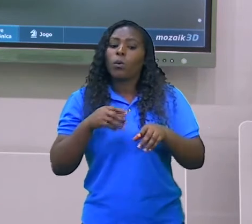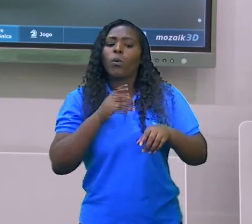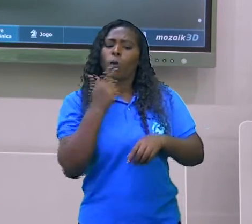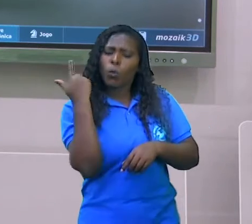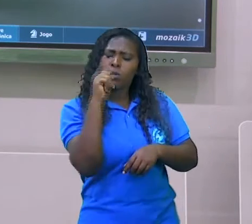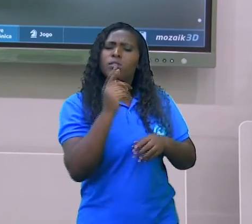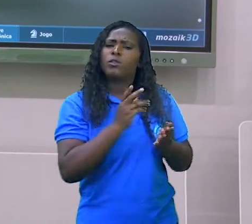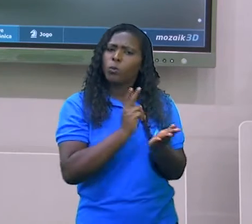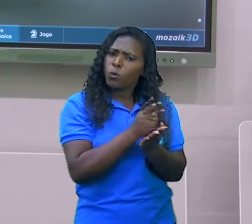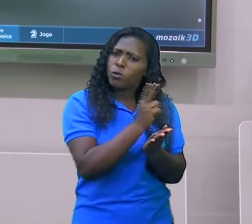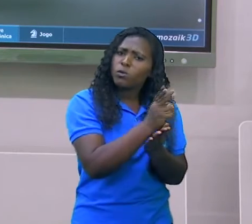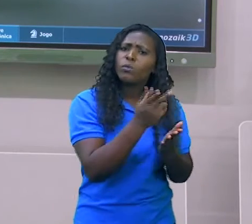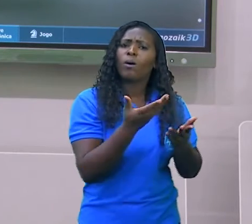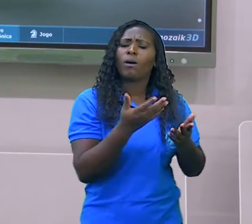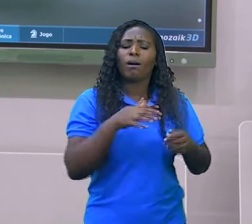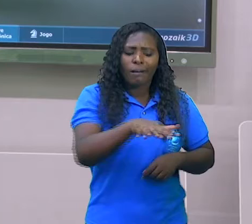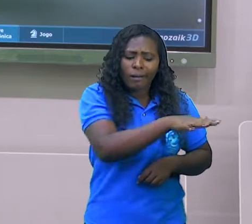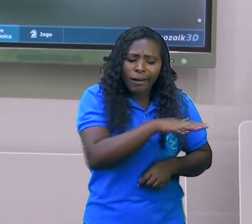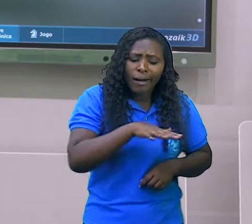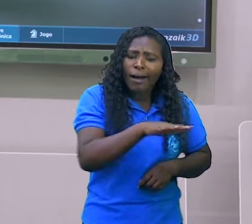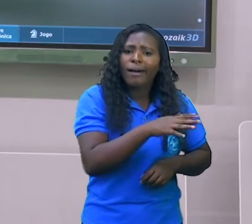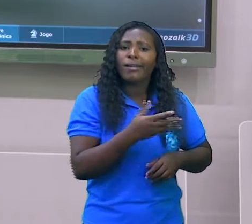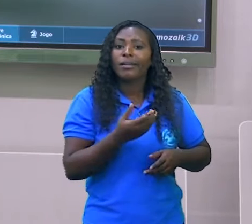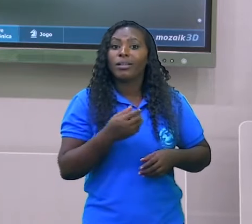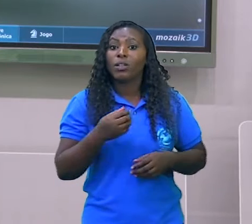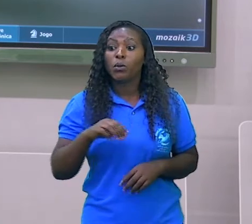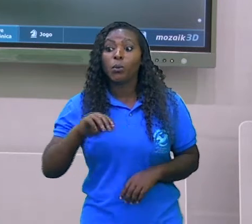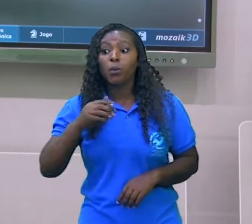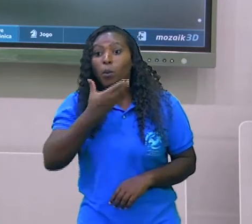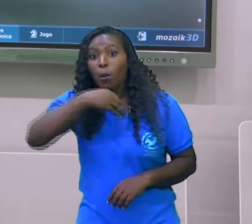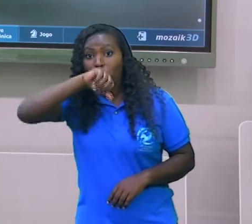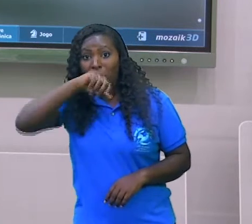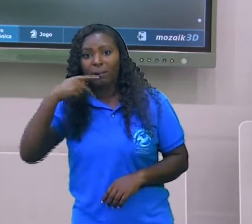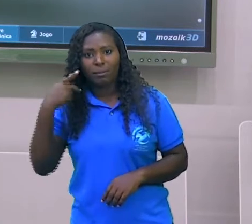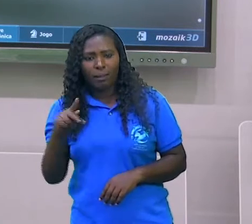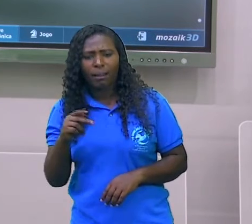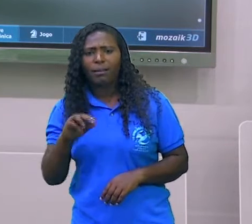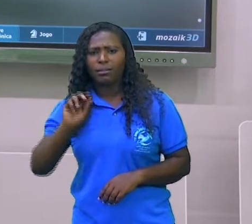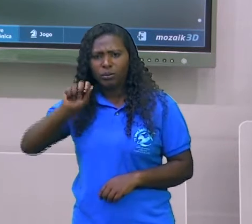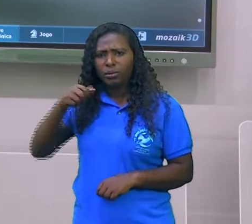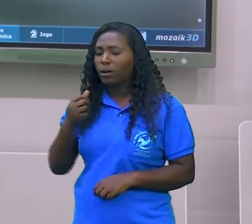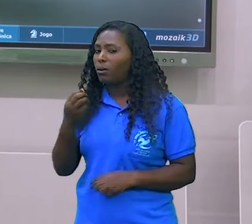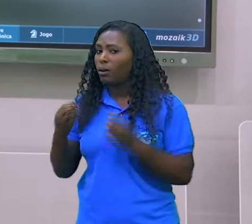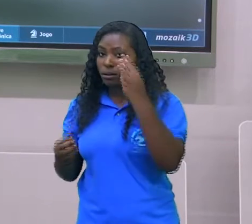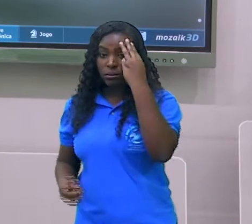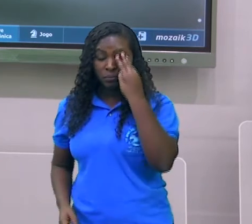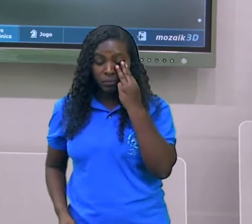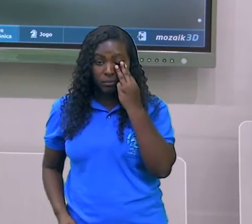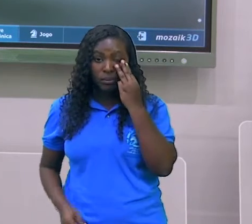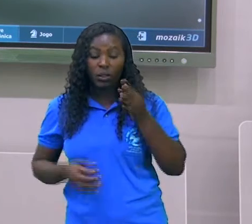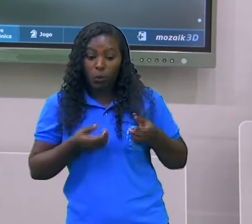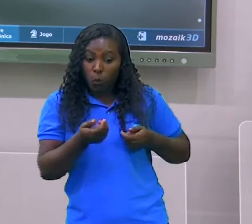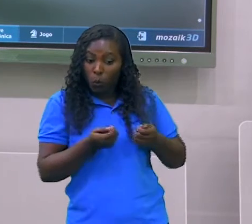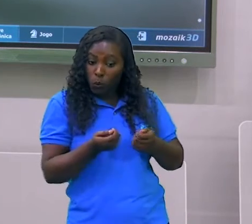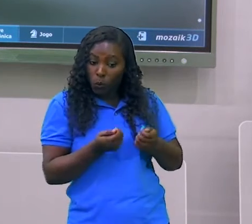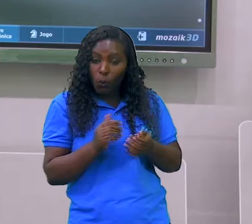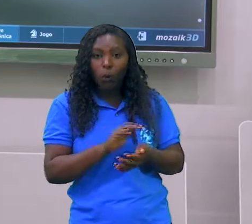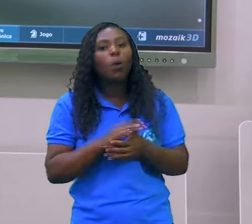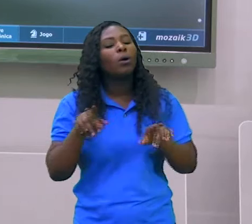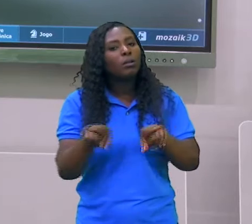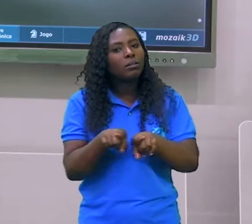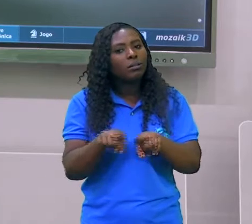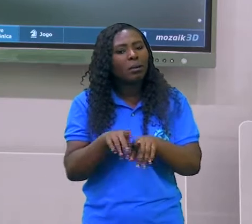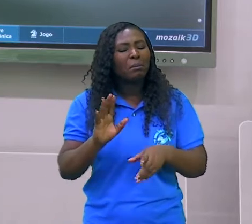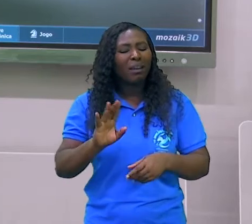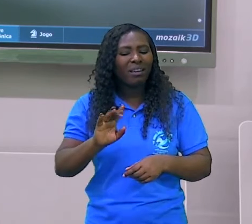um império extenso. Após a morte de Alexandre, vítima de uma doença da época, o seu império não se